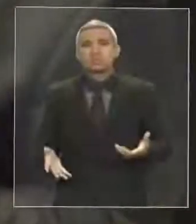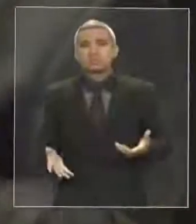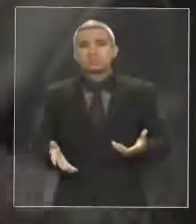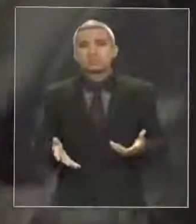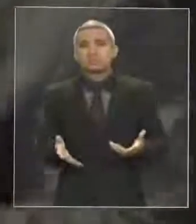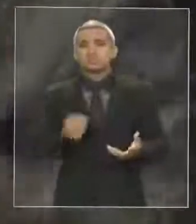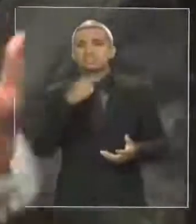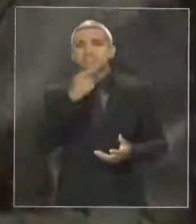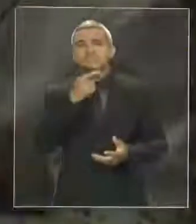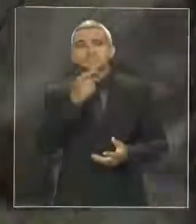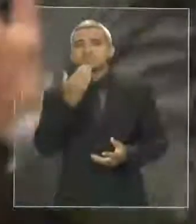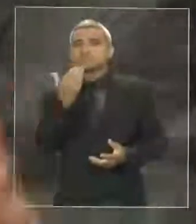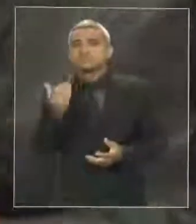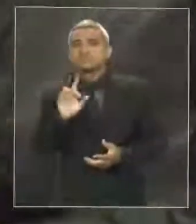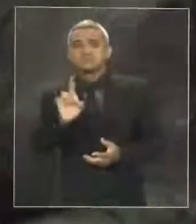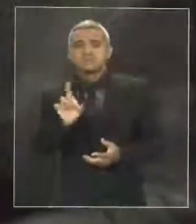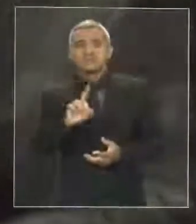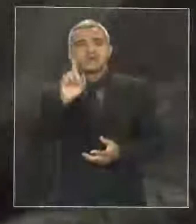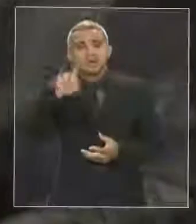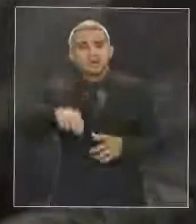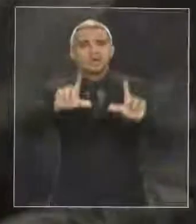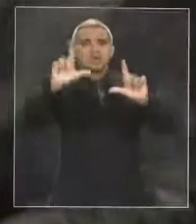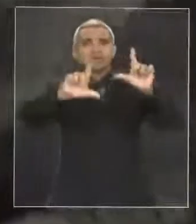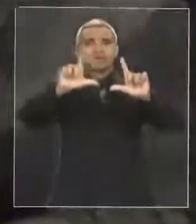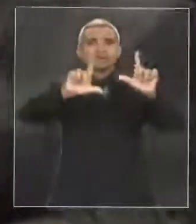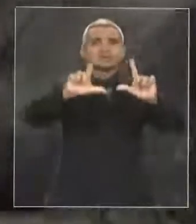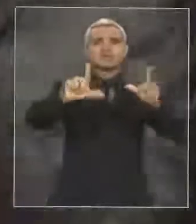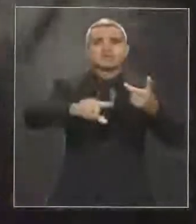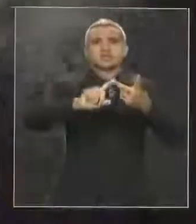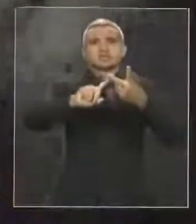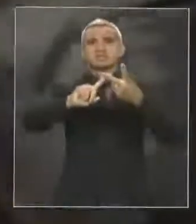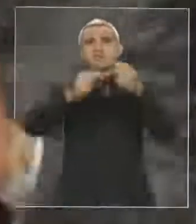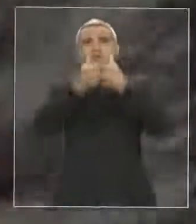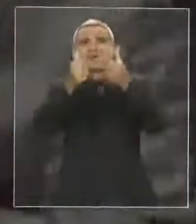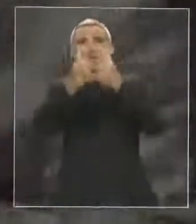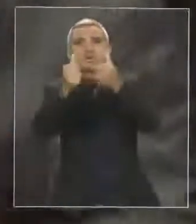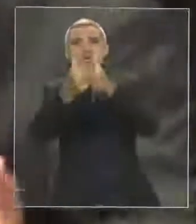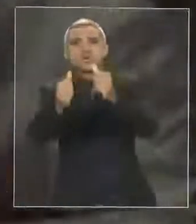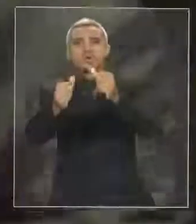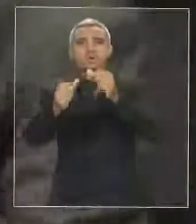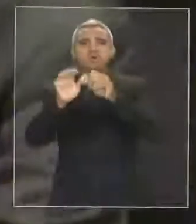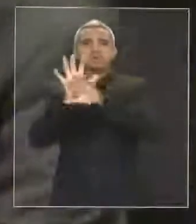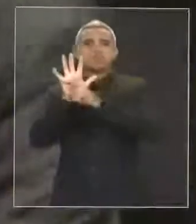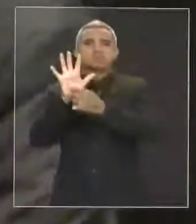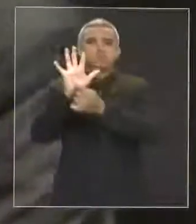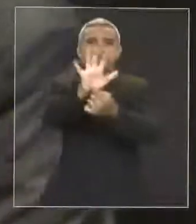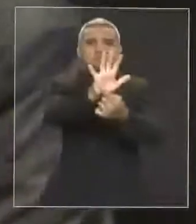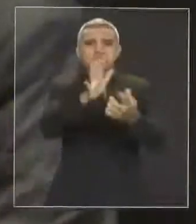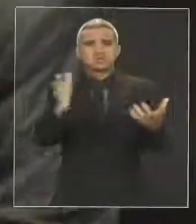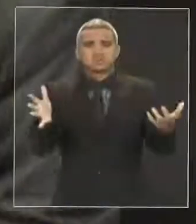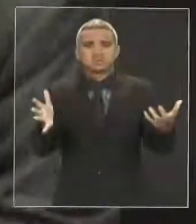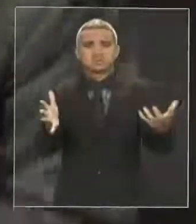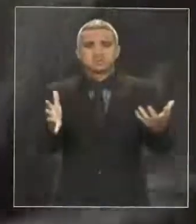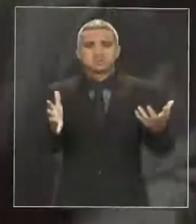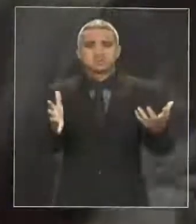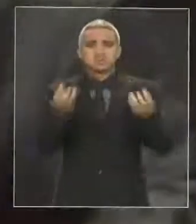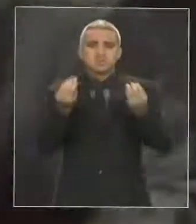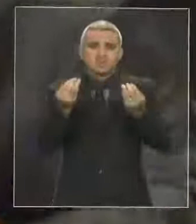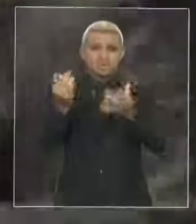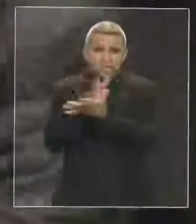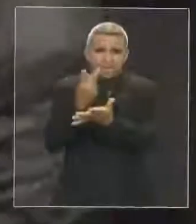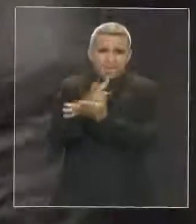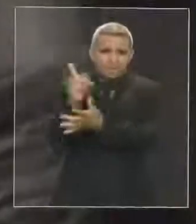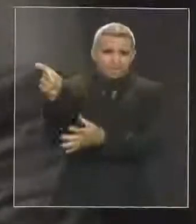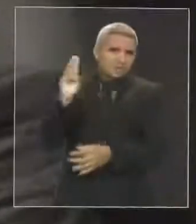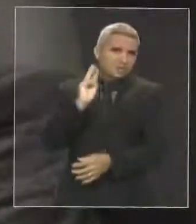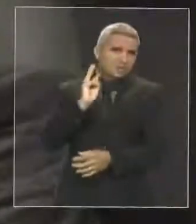pediu, está na mídia, está no zônio, está na televisão em horário nobre. Onde é que está o pecado do cidadão ou do deputado do Hélito do Custo? Não vejo nenhum